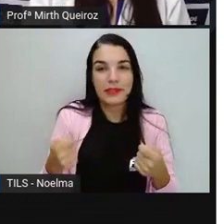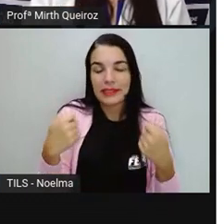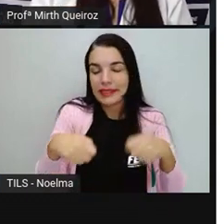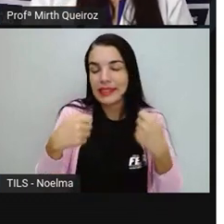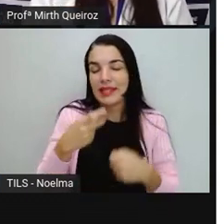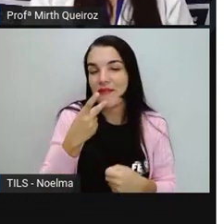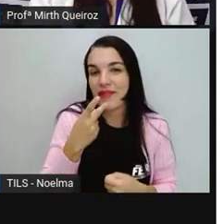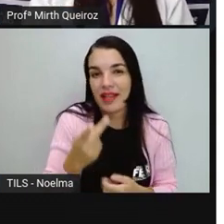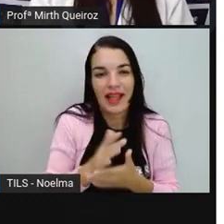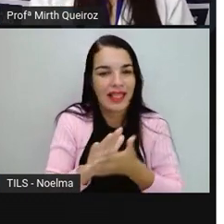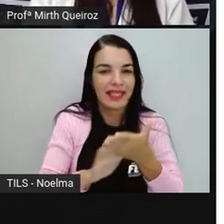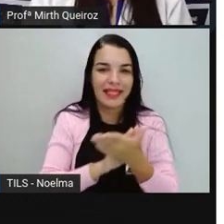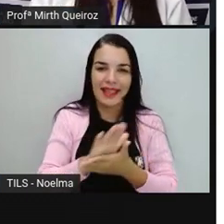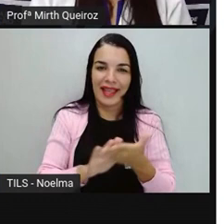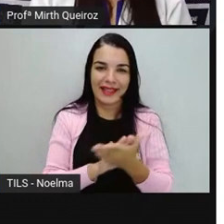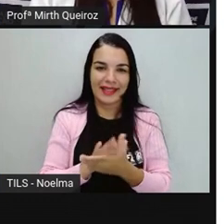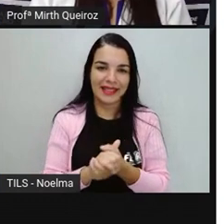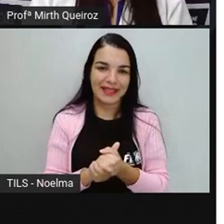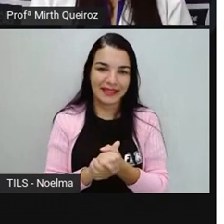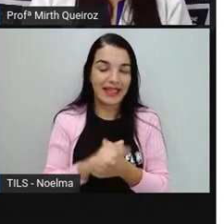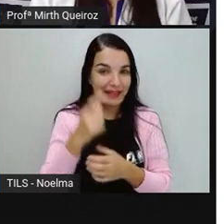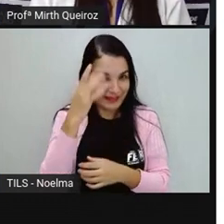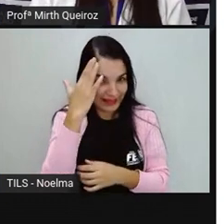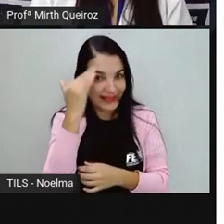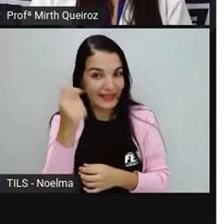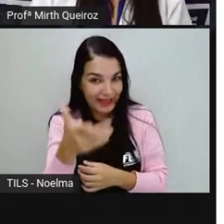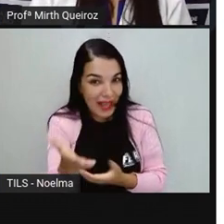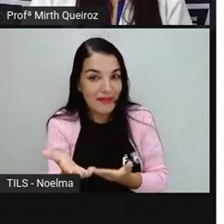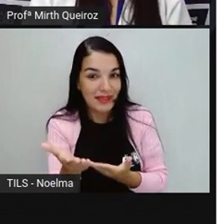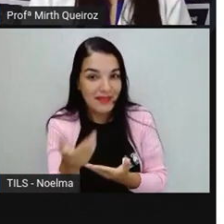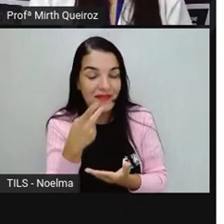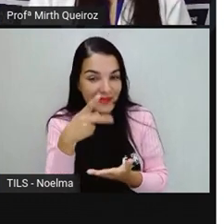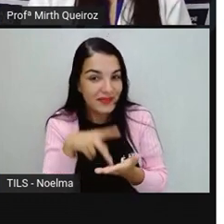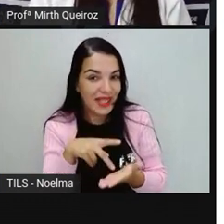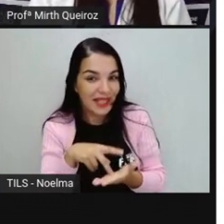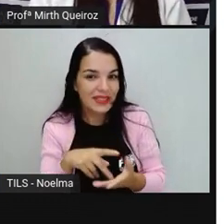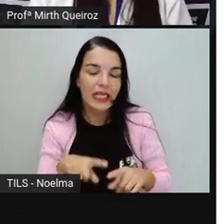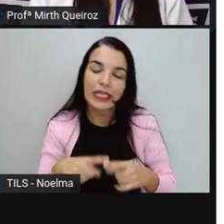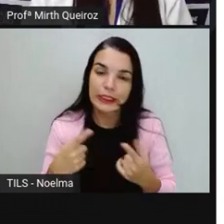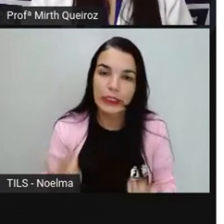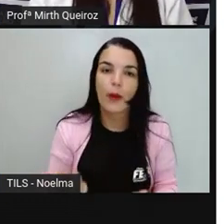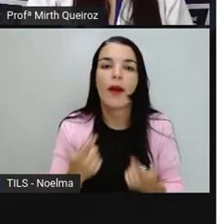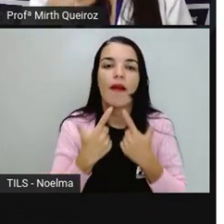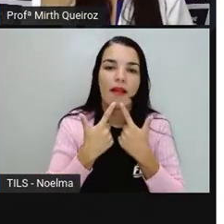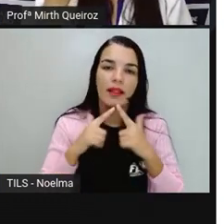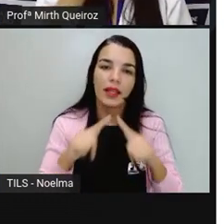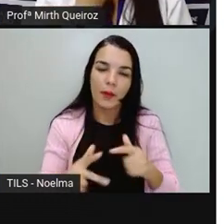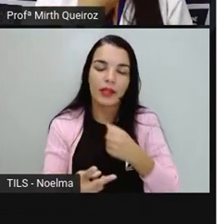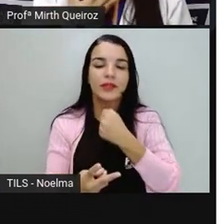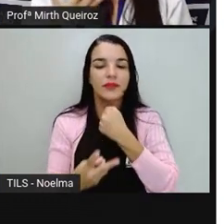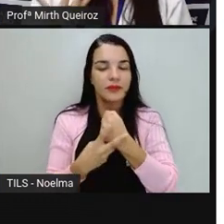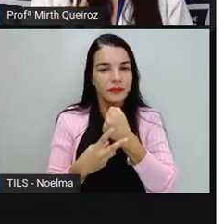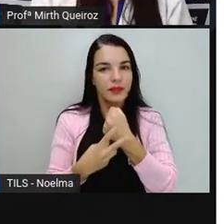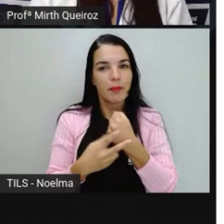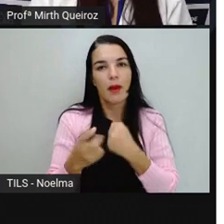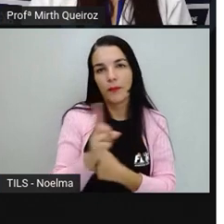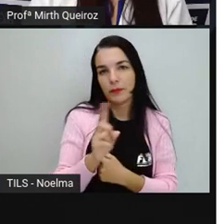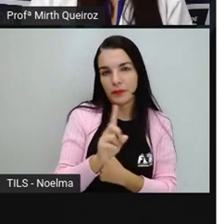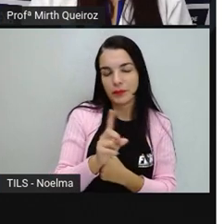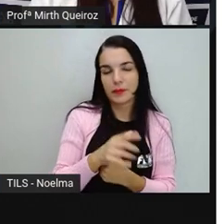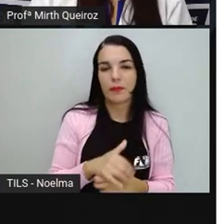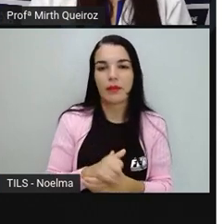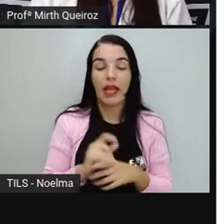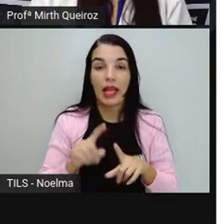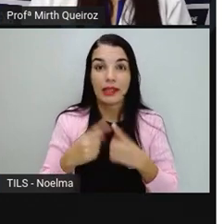da boca da nossa mãe. Não é isso? Não é assim? Então, as nossas expressões